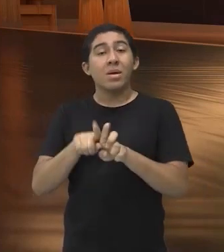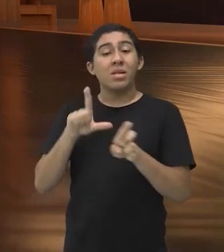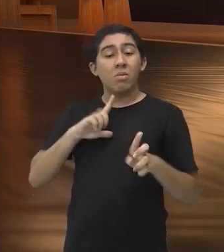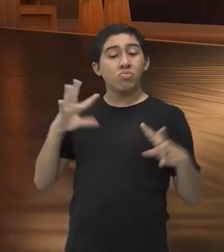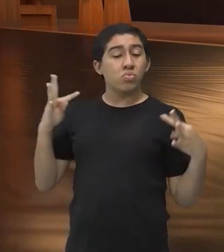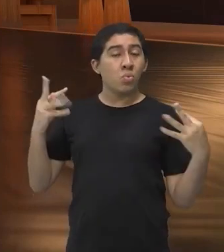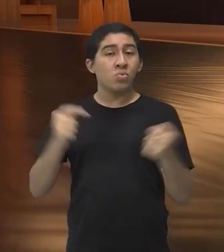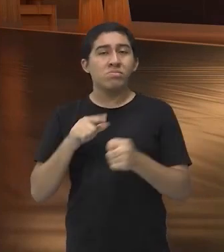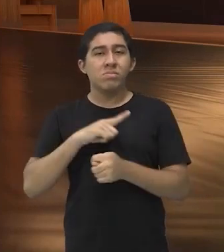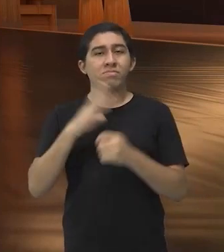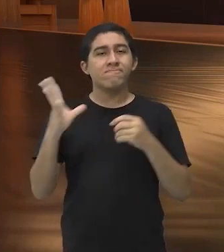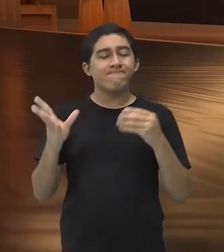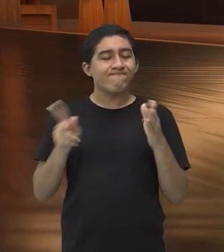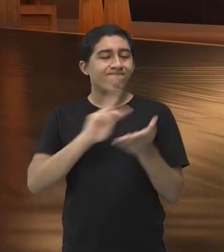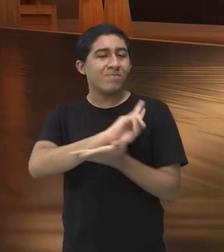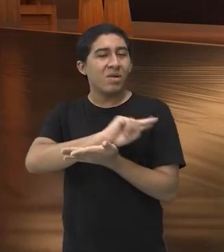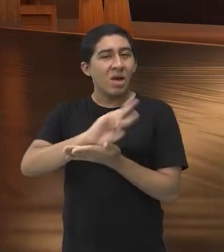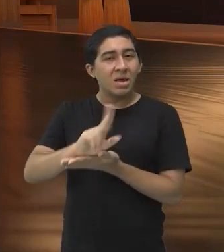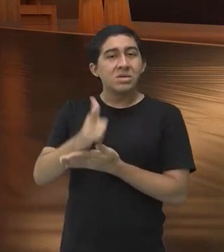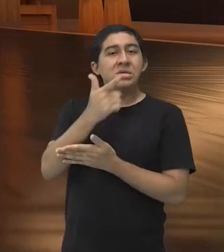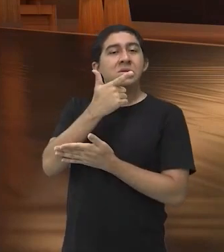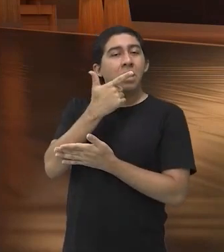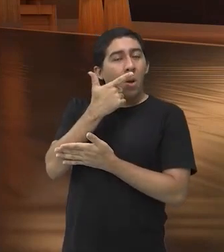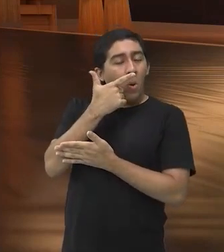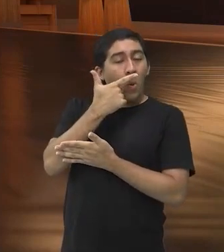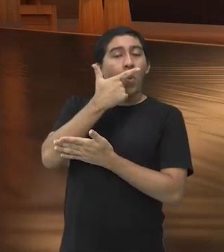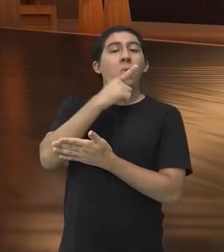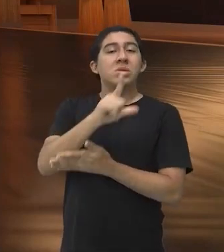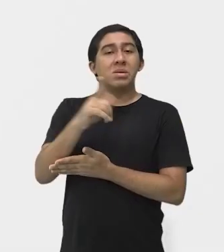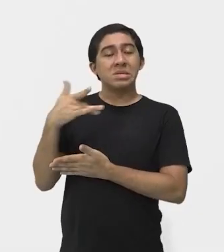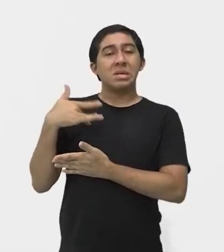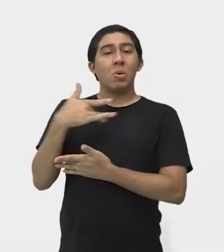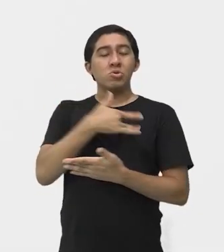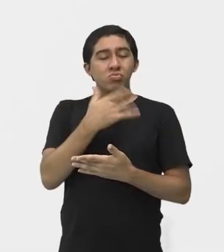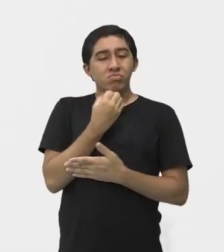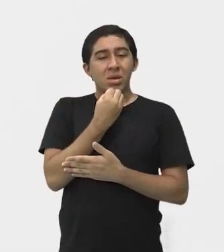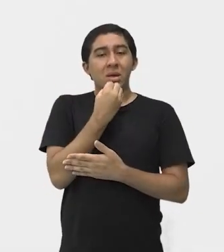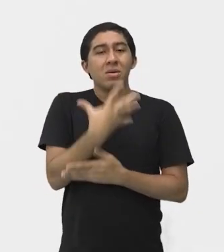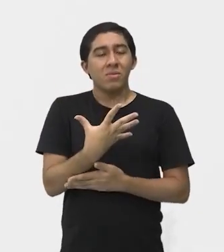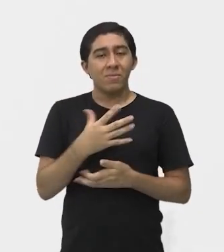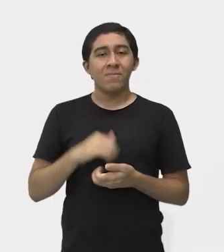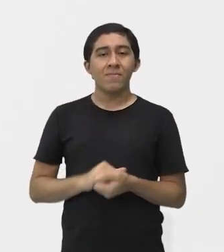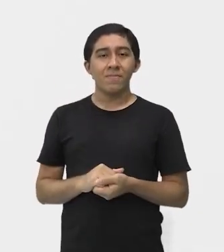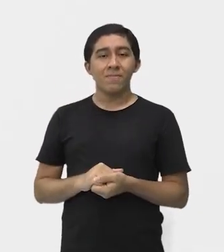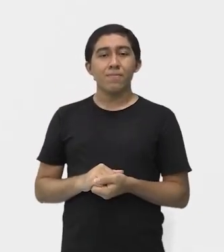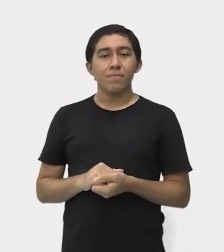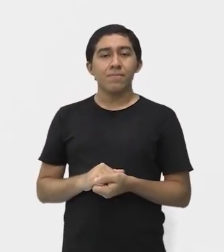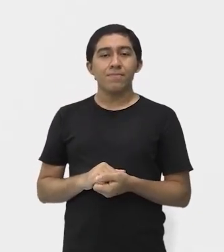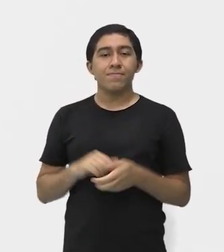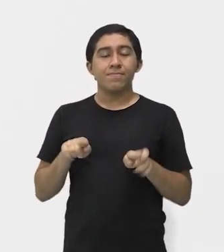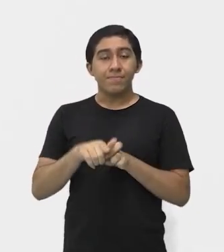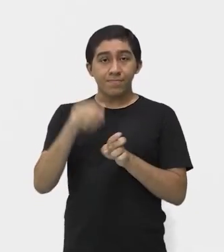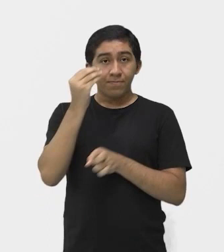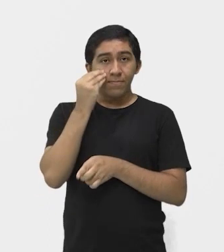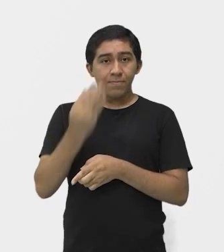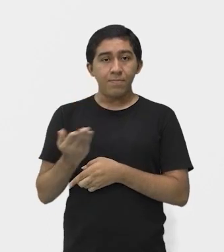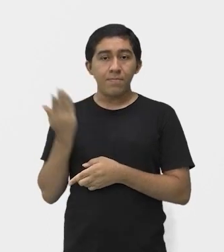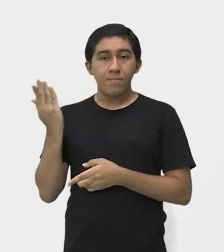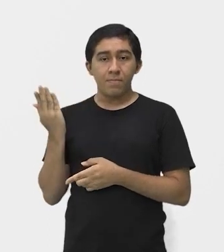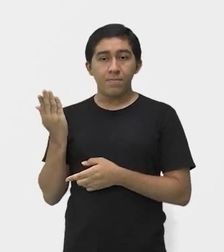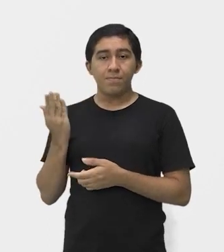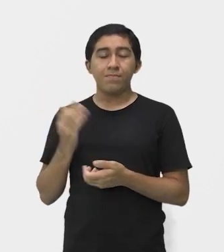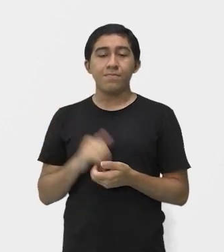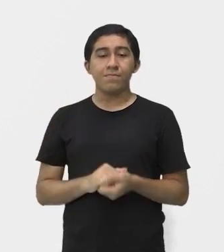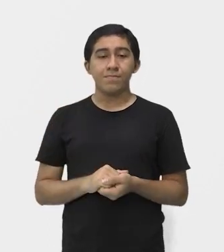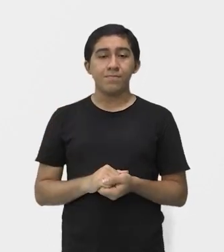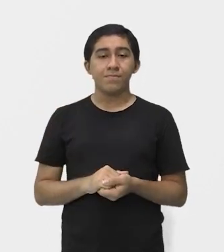que ela proporciona diversos benefícios para o nosso corpo, que a gente conhece na cartela agora, olha só. São benefícios para o